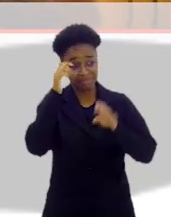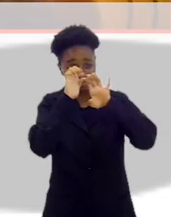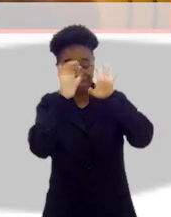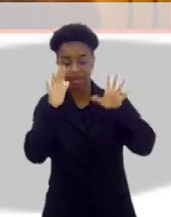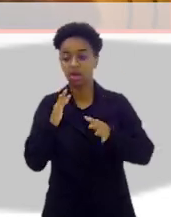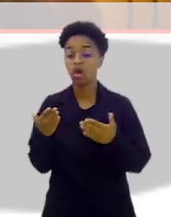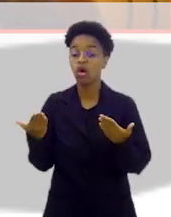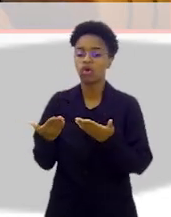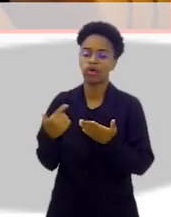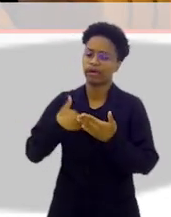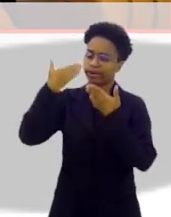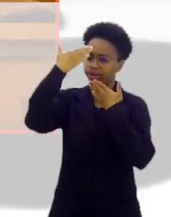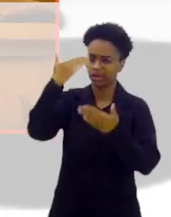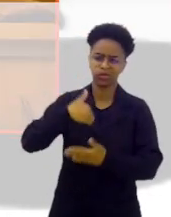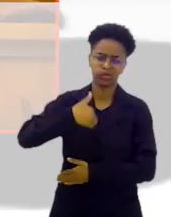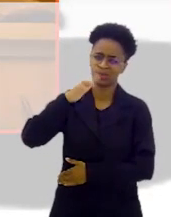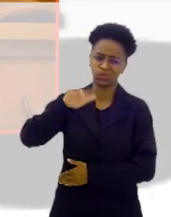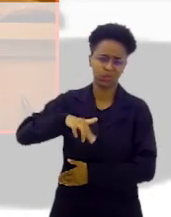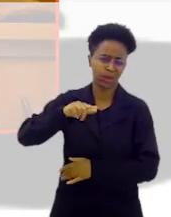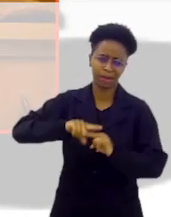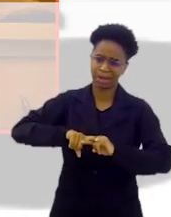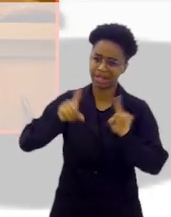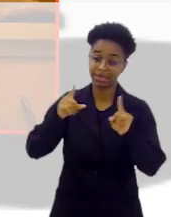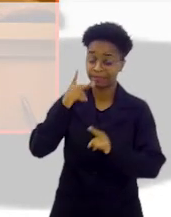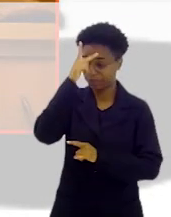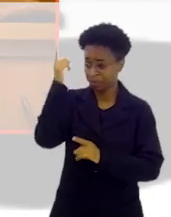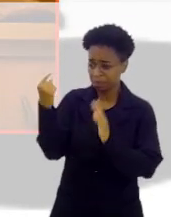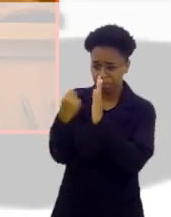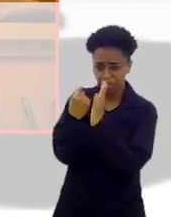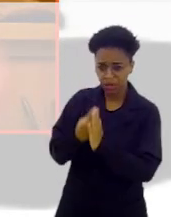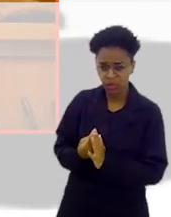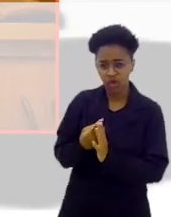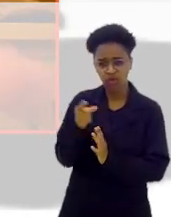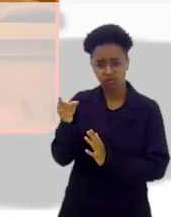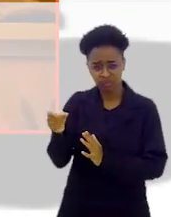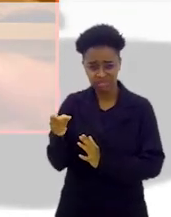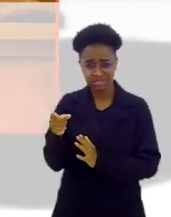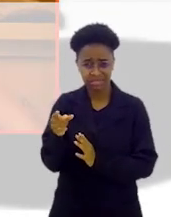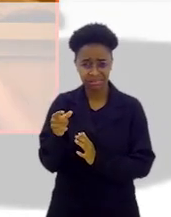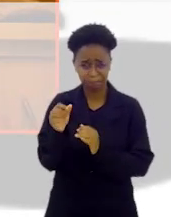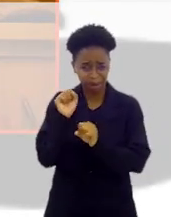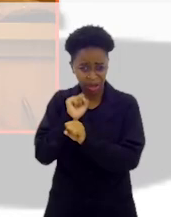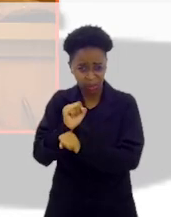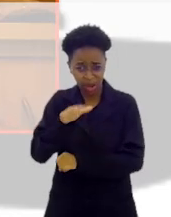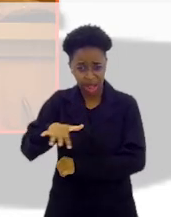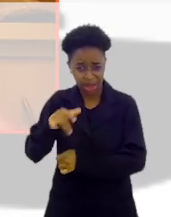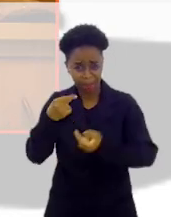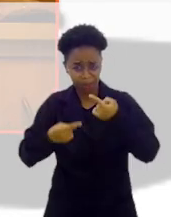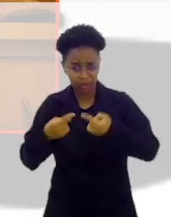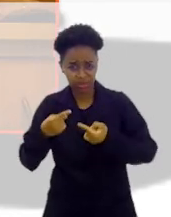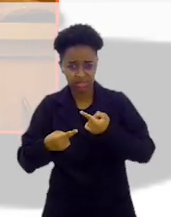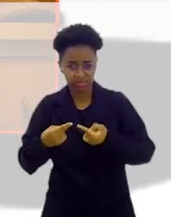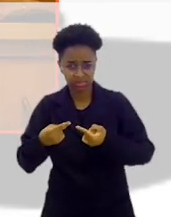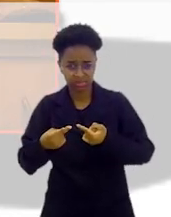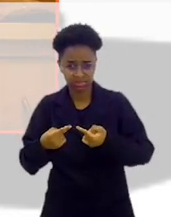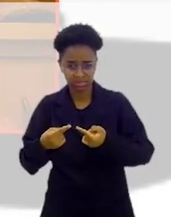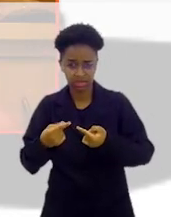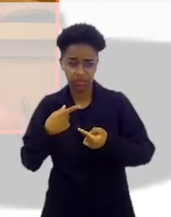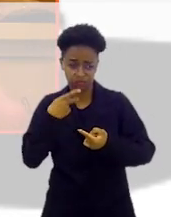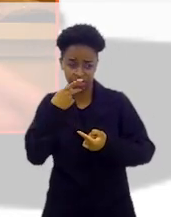Eu agradeço. Nunca mais. Todo mundo me pergunta, mas você sepultou a sua carreira política?